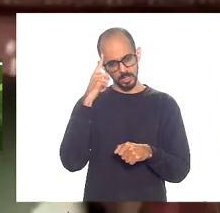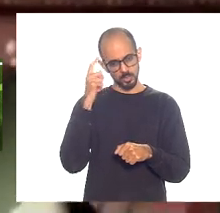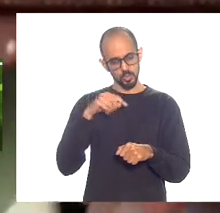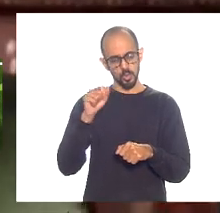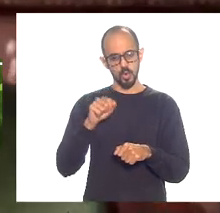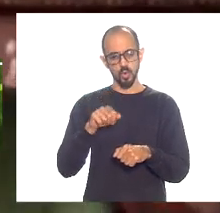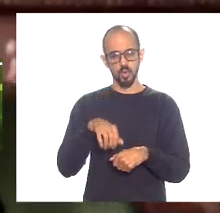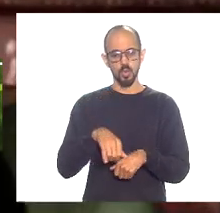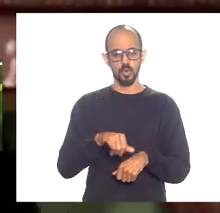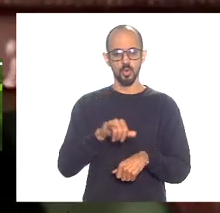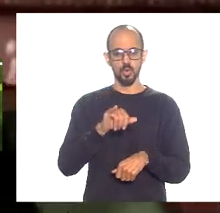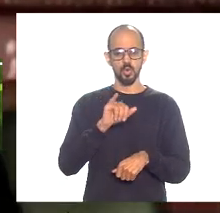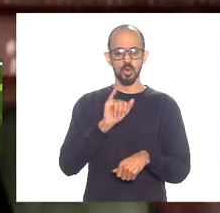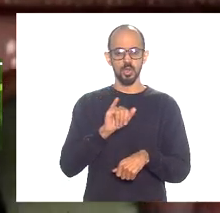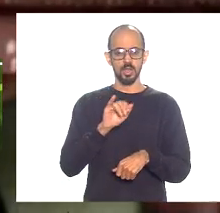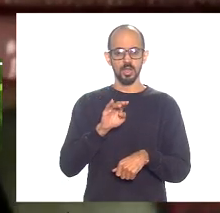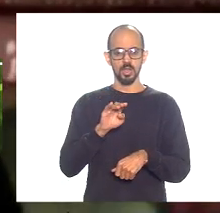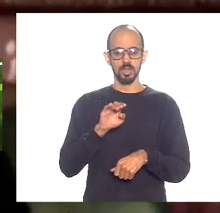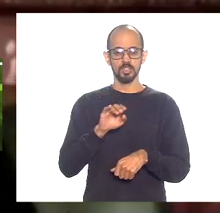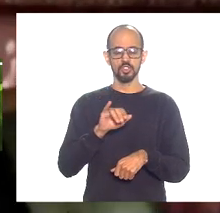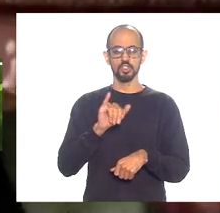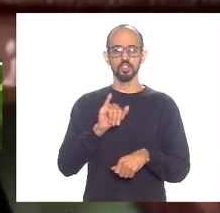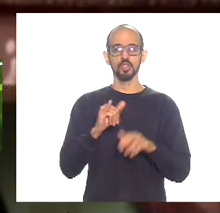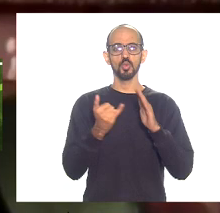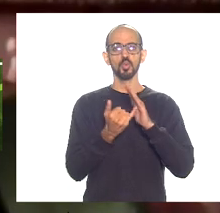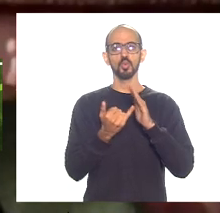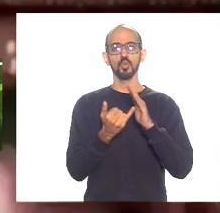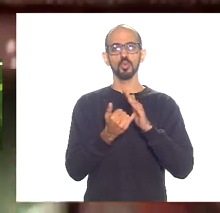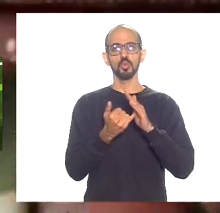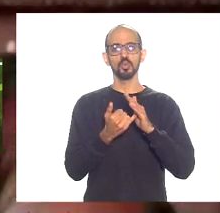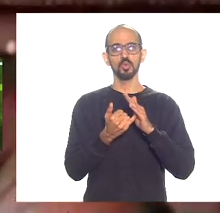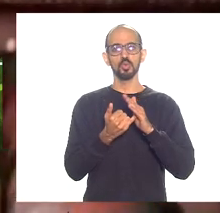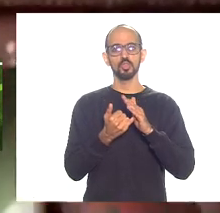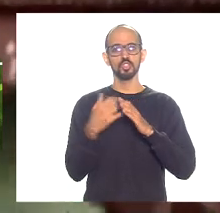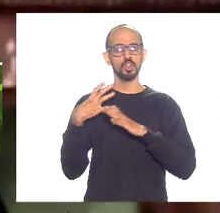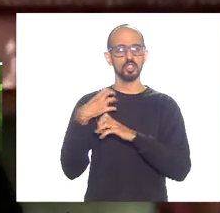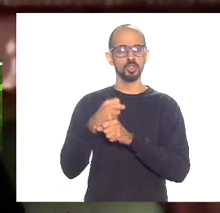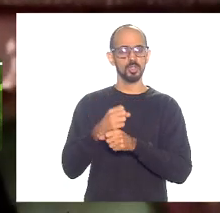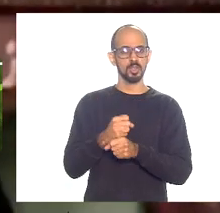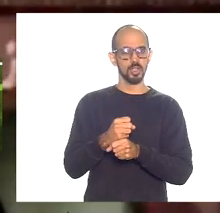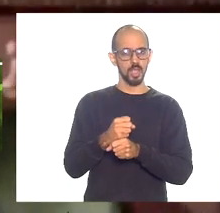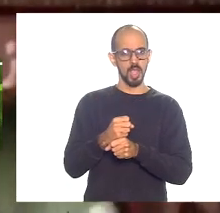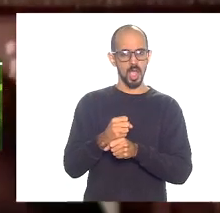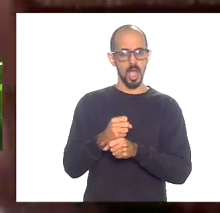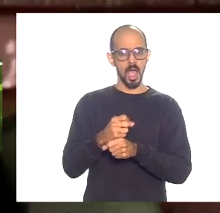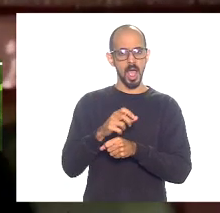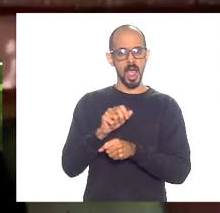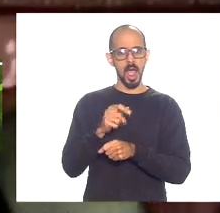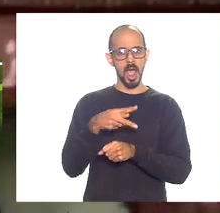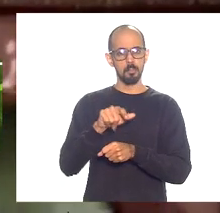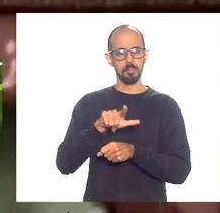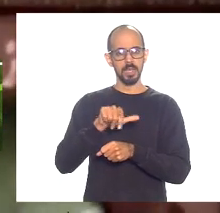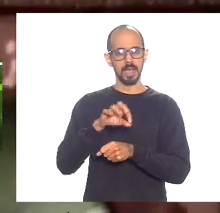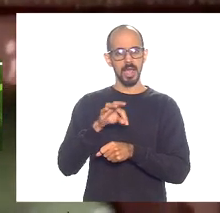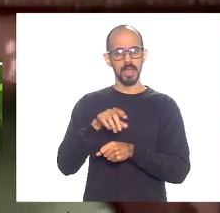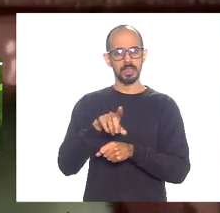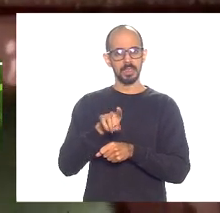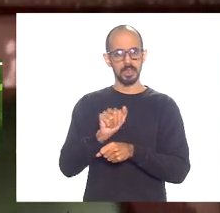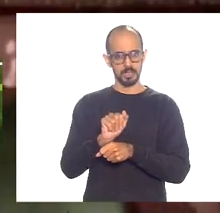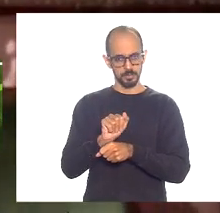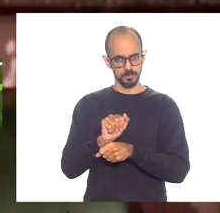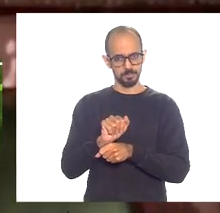né eu falei com o Mauro mandei para ele algumas questões que alguns pesquisadores do IPEA né estão se debruçando